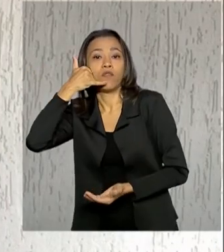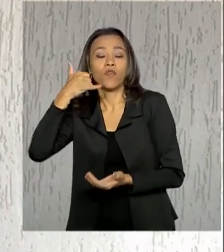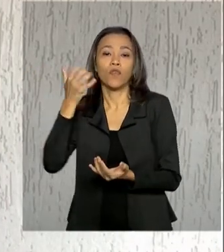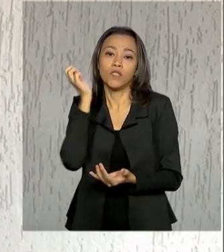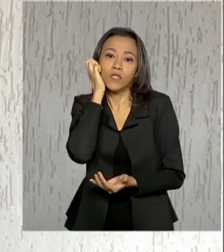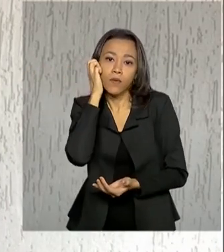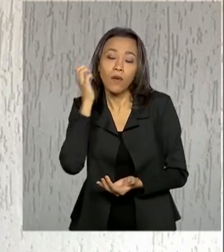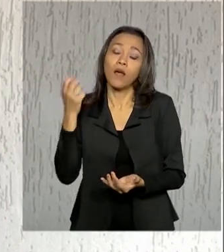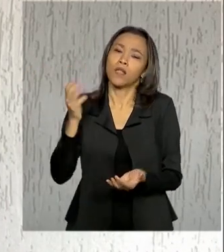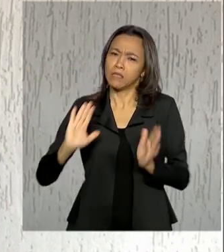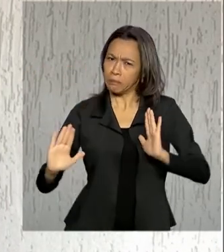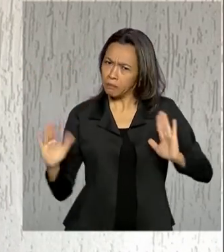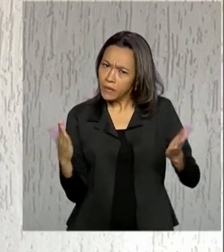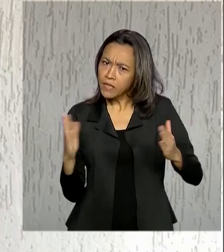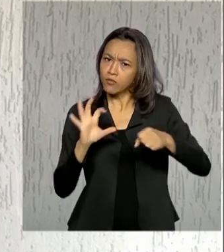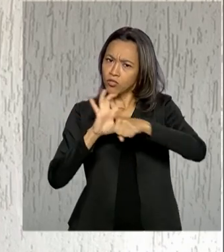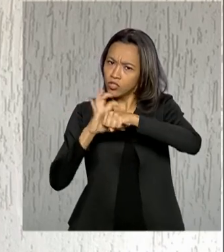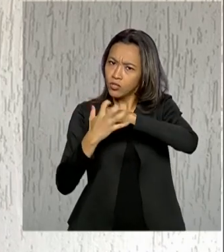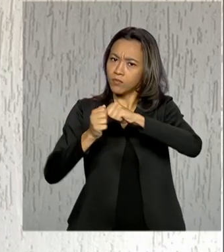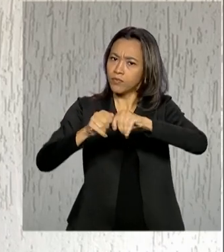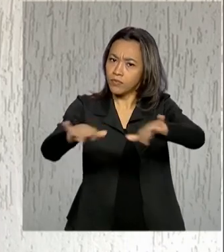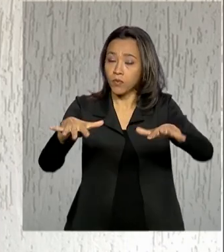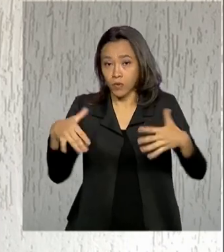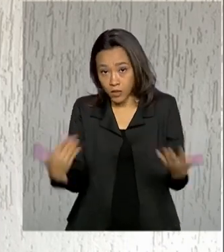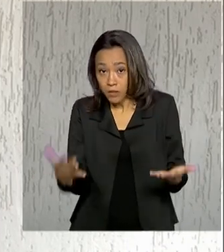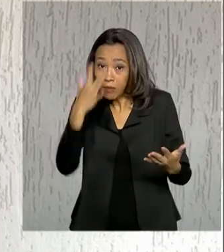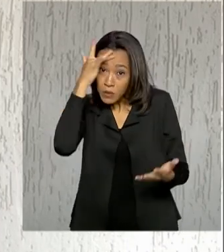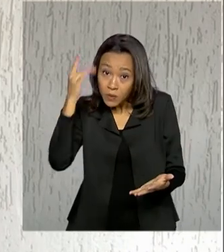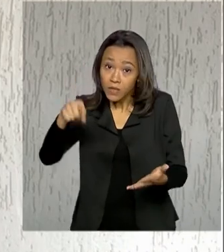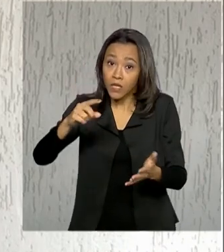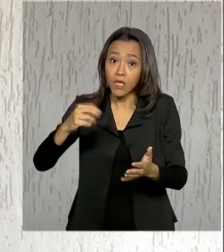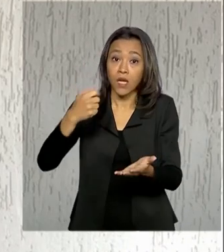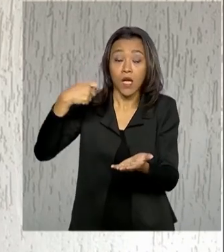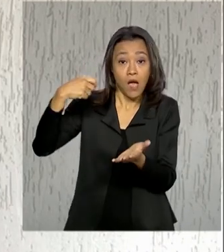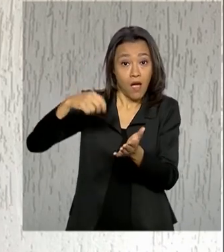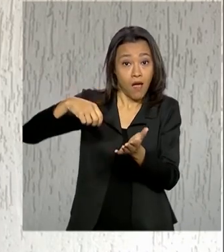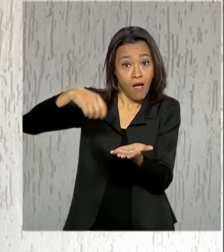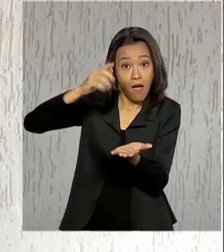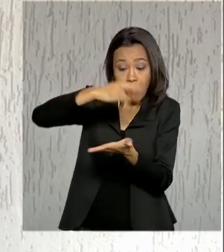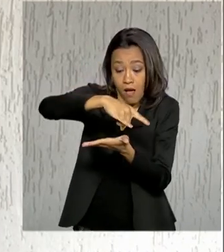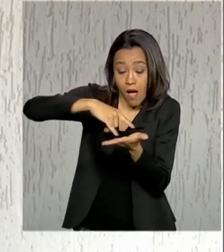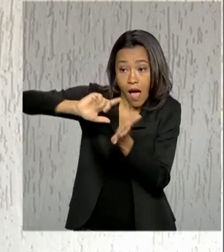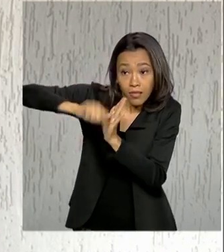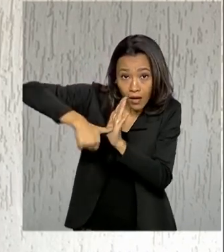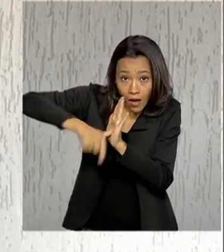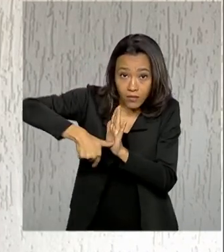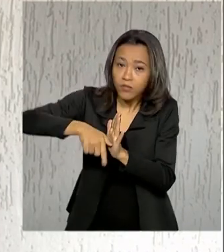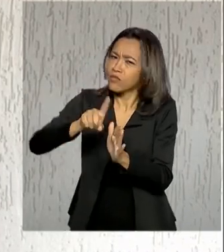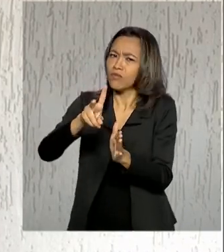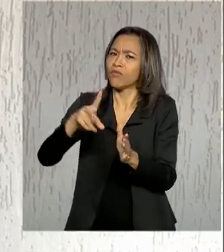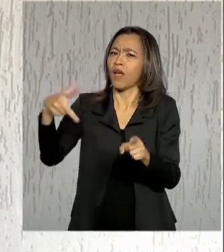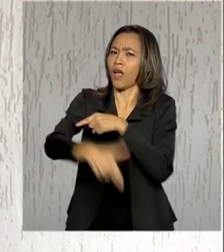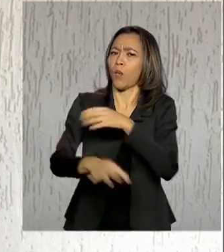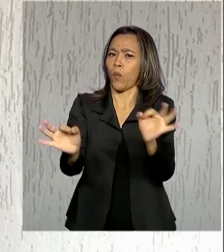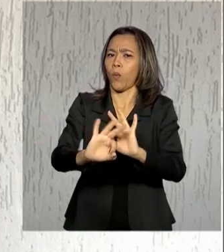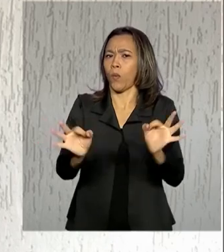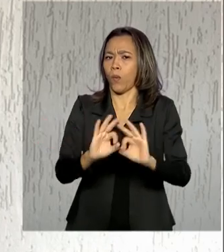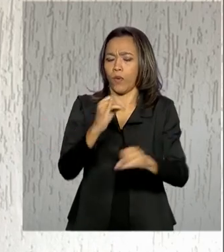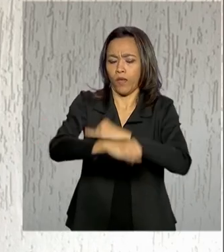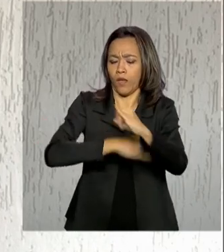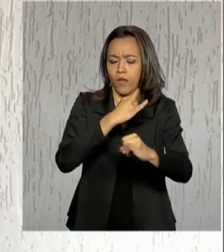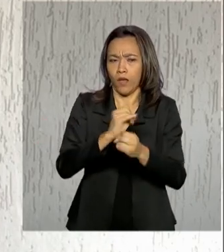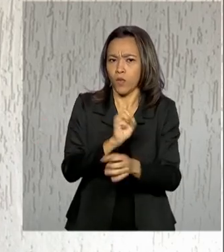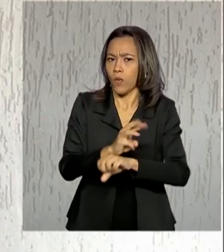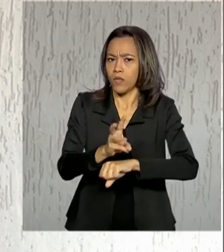durante a pandemia. Ou seja, consumidores inadimplentes não vão ficar sem internet, celular e WhatsApp.